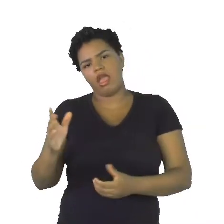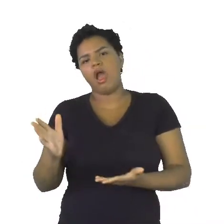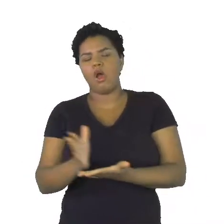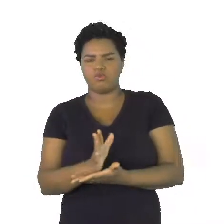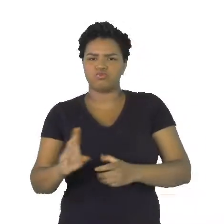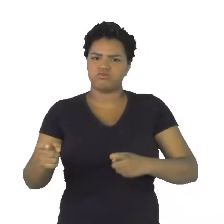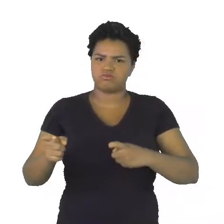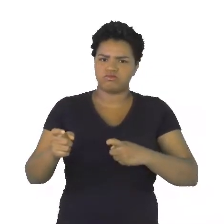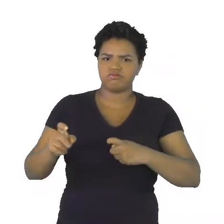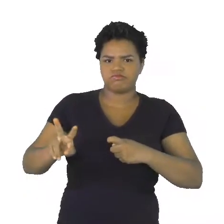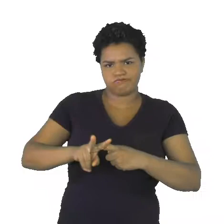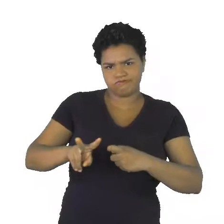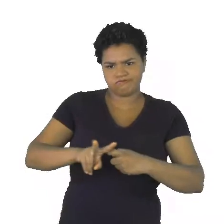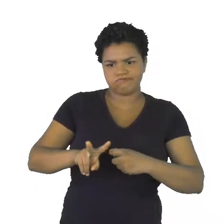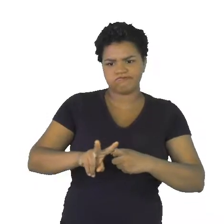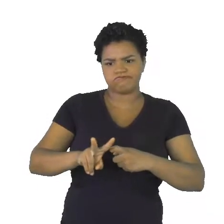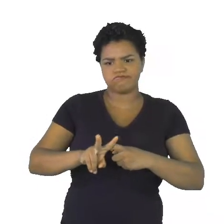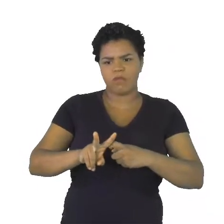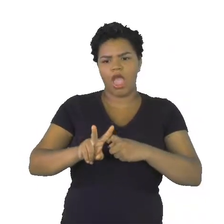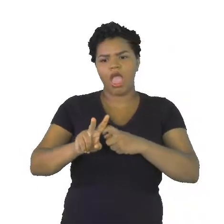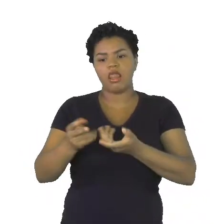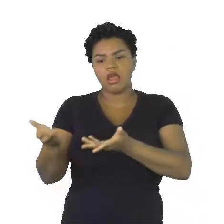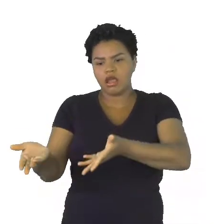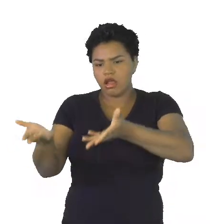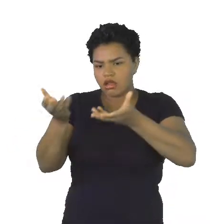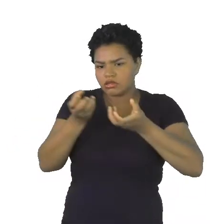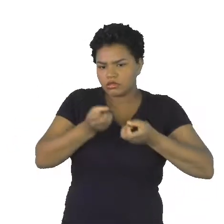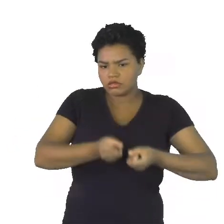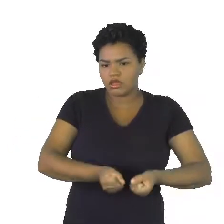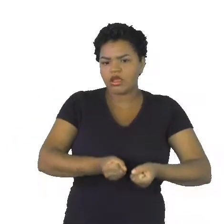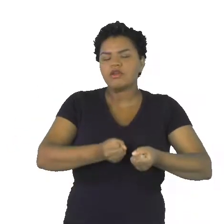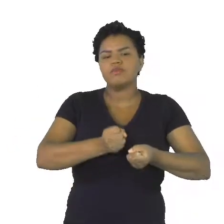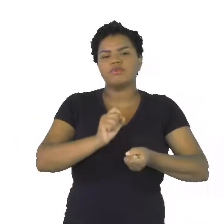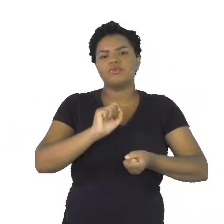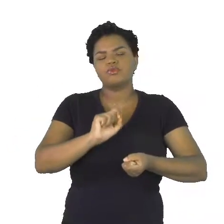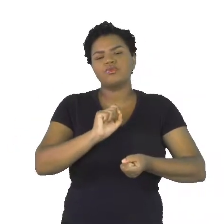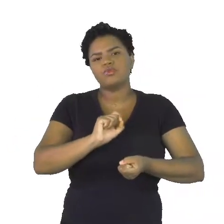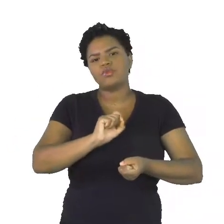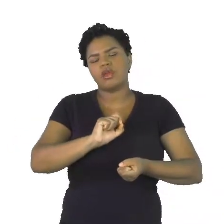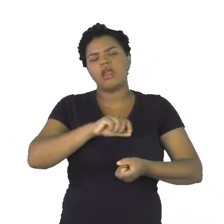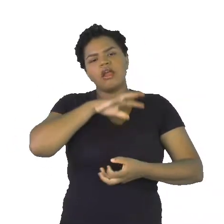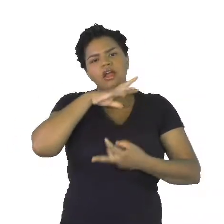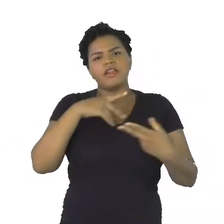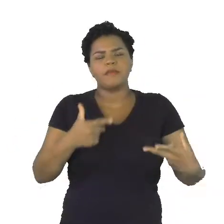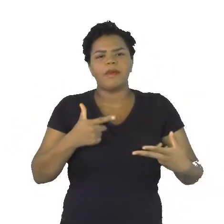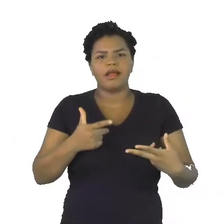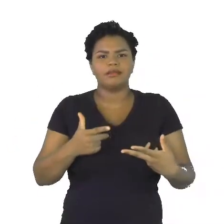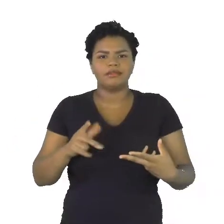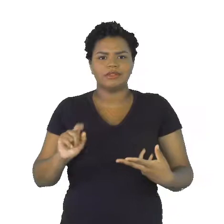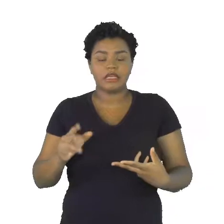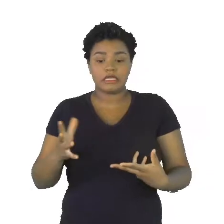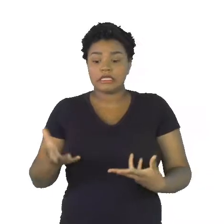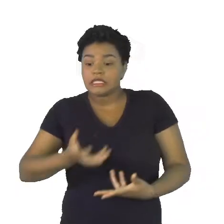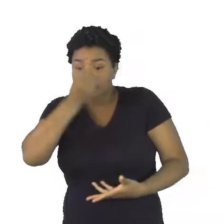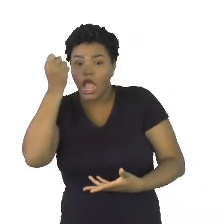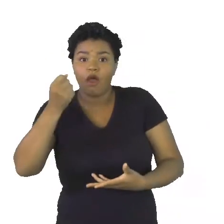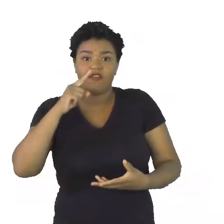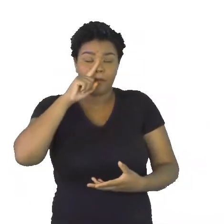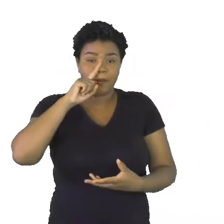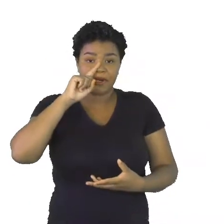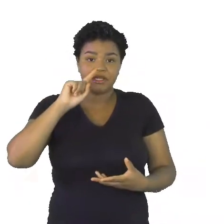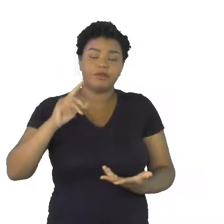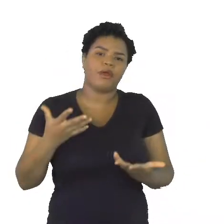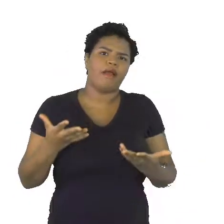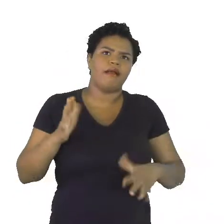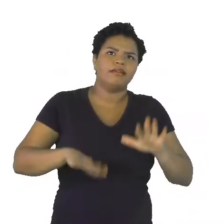E eles recebem os animais que são resgatados de situações de perigo. Aqueles animais que são, às